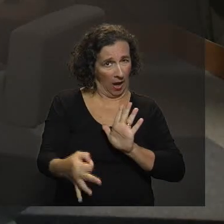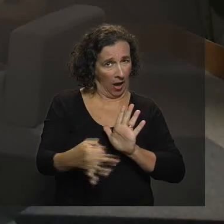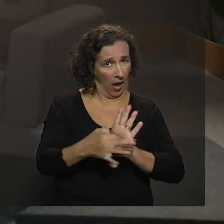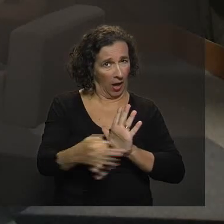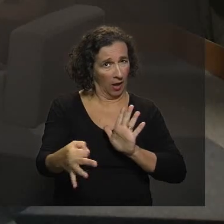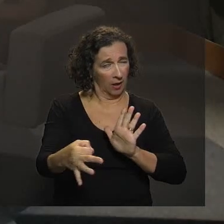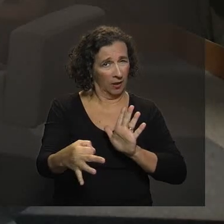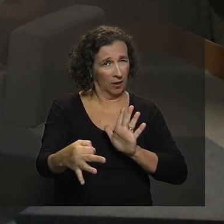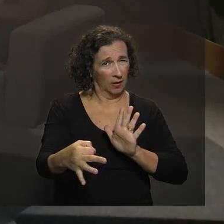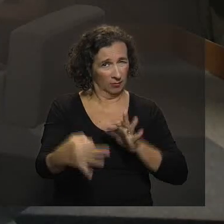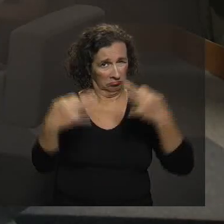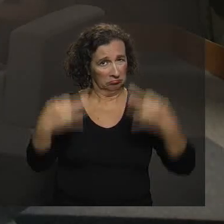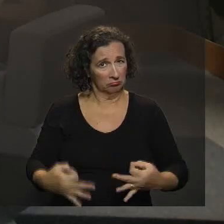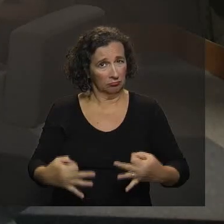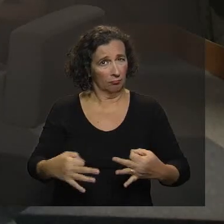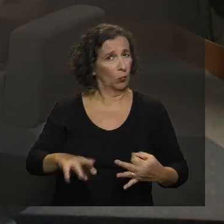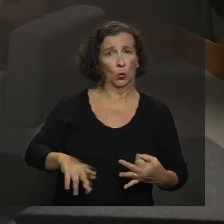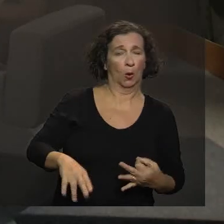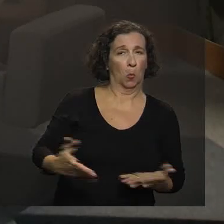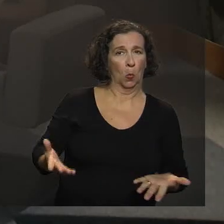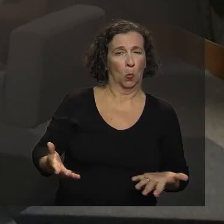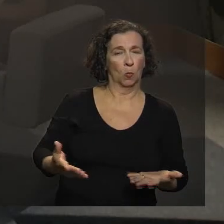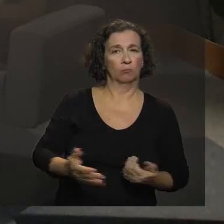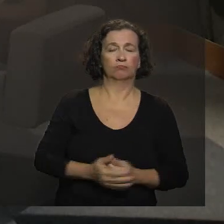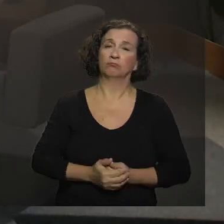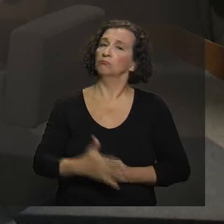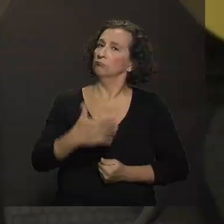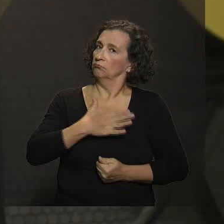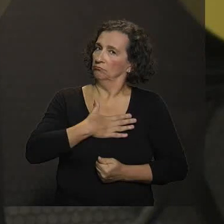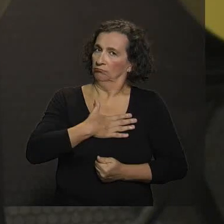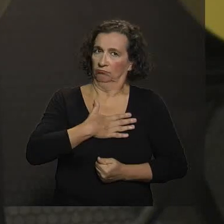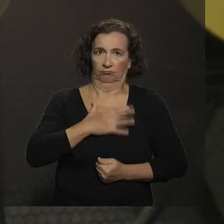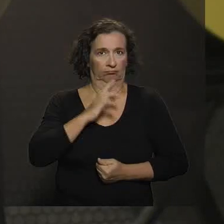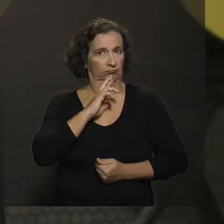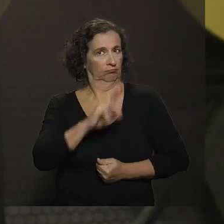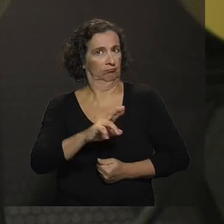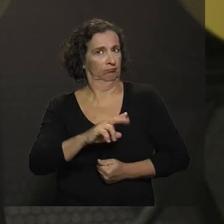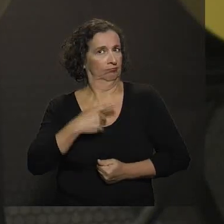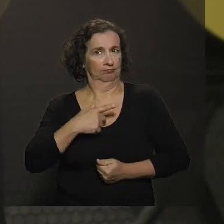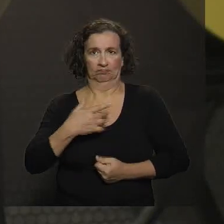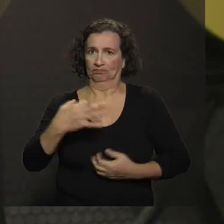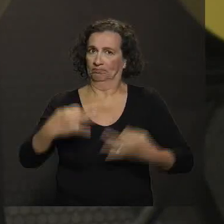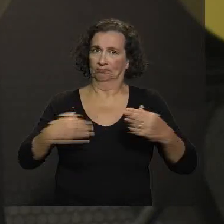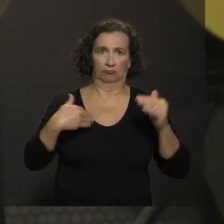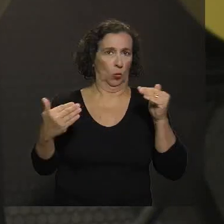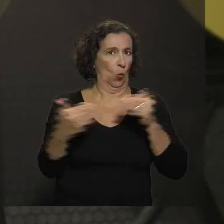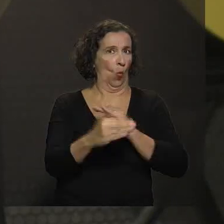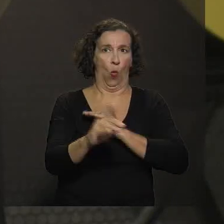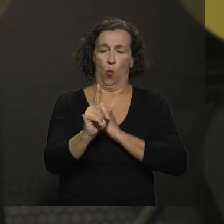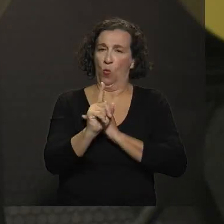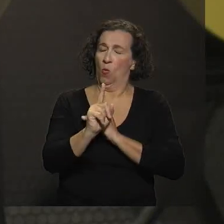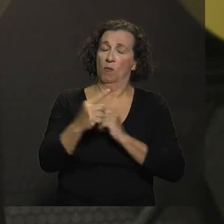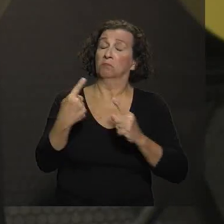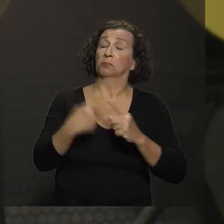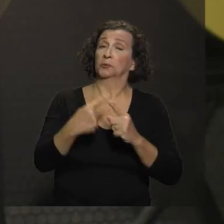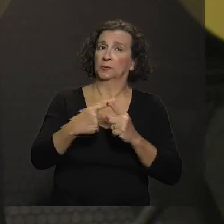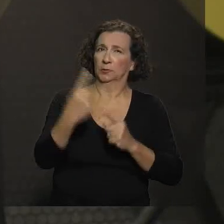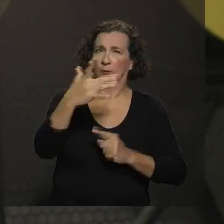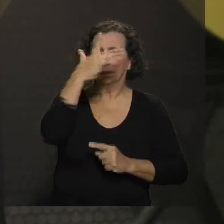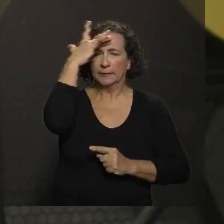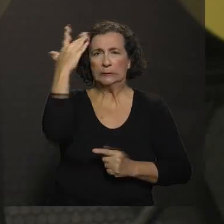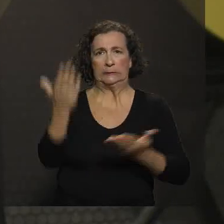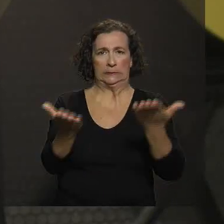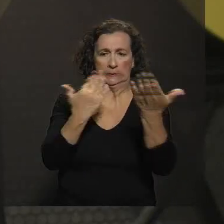ele se justifica ou não? Bem, para mim não se justifica. Eu acho que uma pessoa que tem acesso à